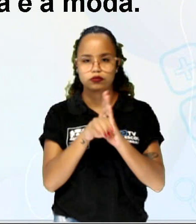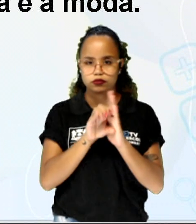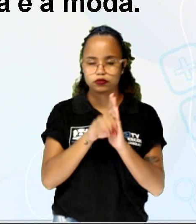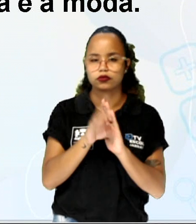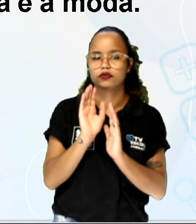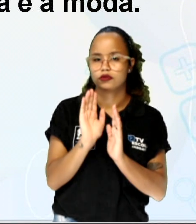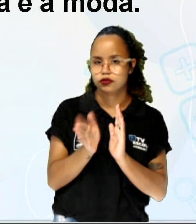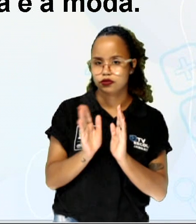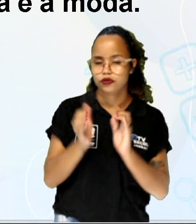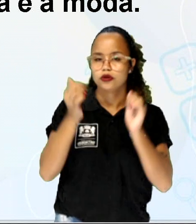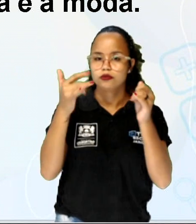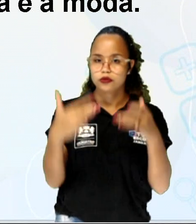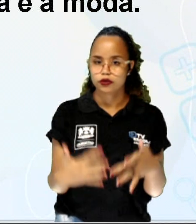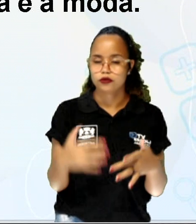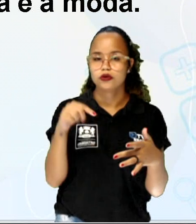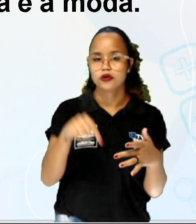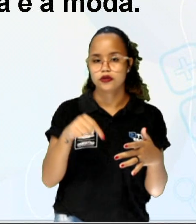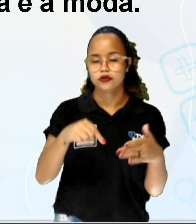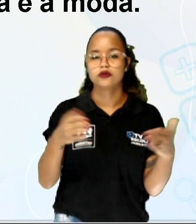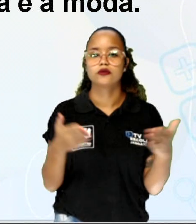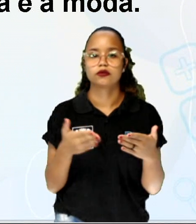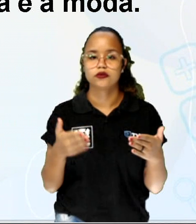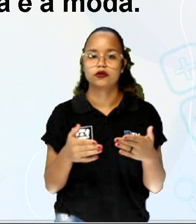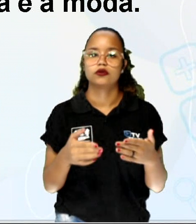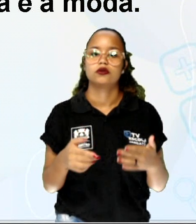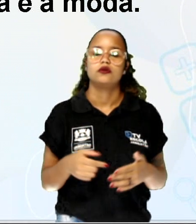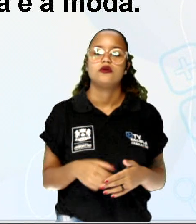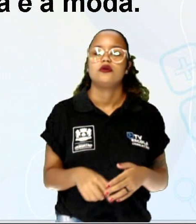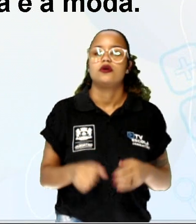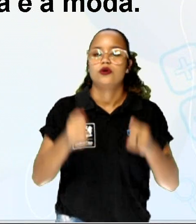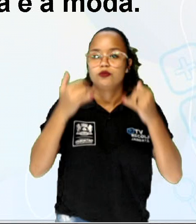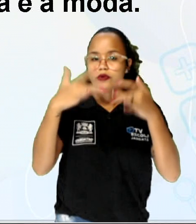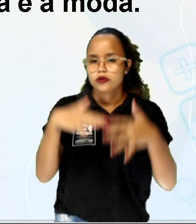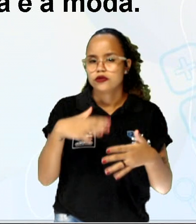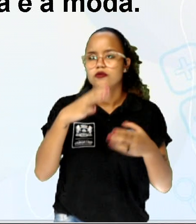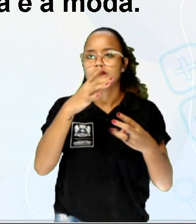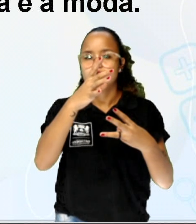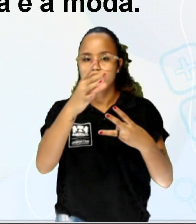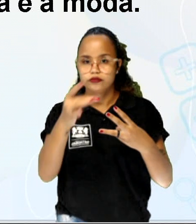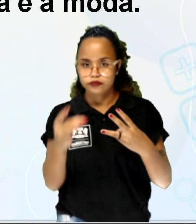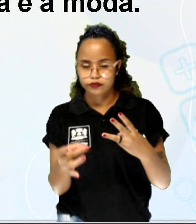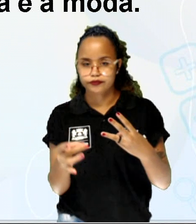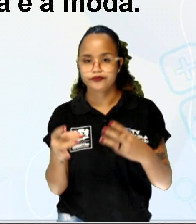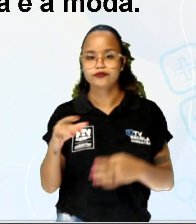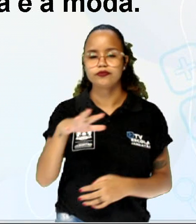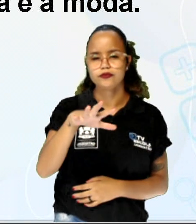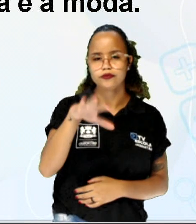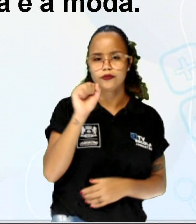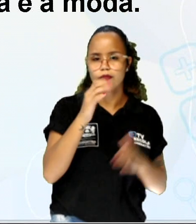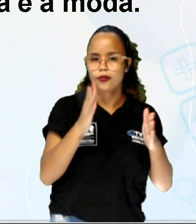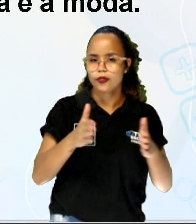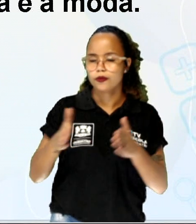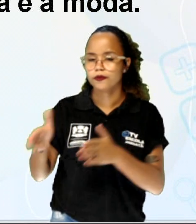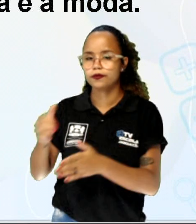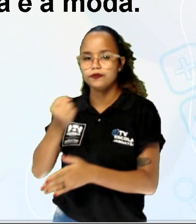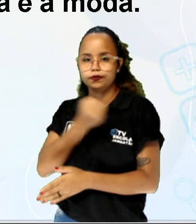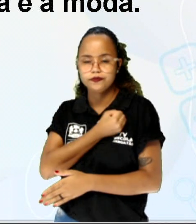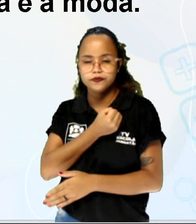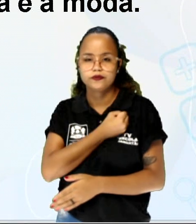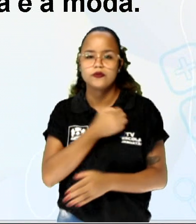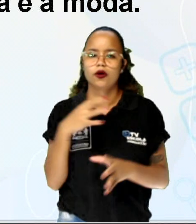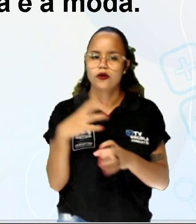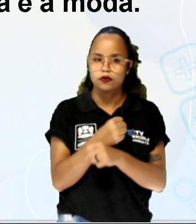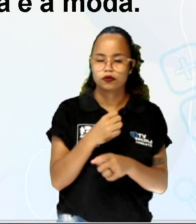a gente falou aqui, a definição do que é média aritmética, do que é mediana e do que é moda. Vai pegar essa sequência numérica e vai calcular a média